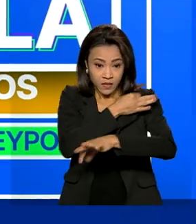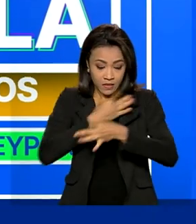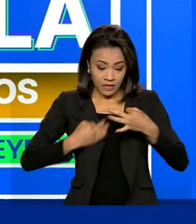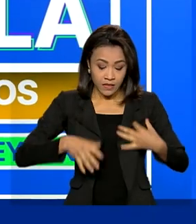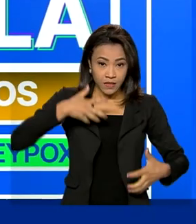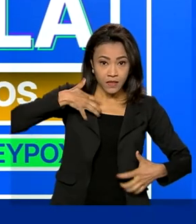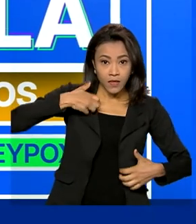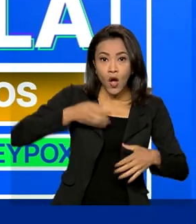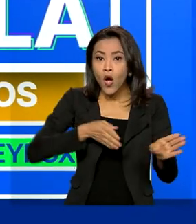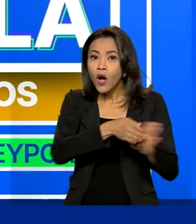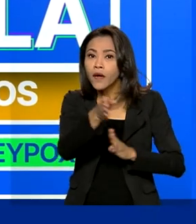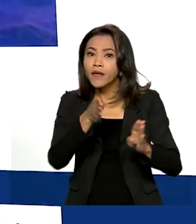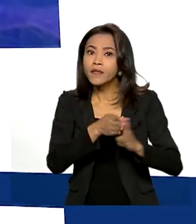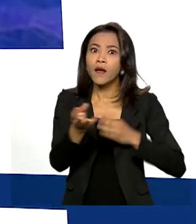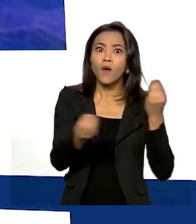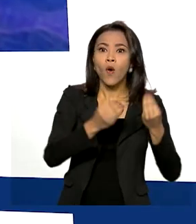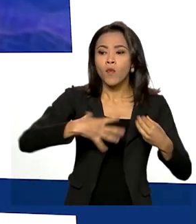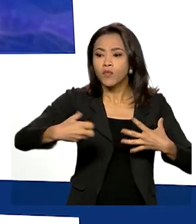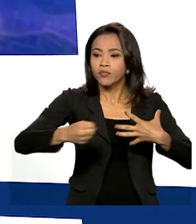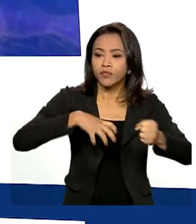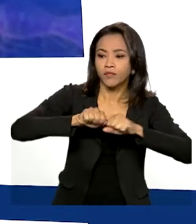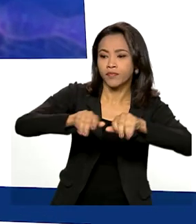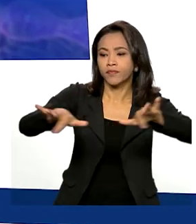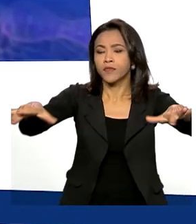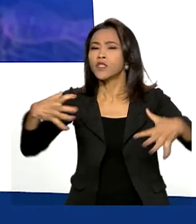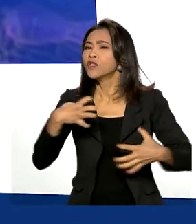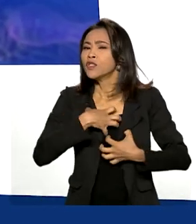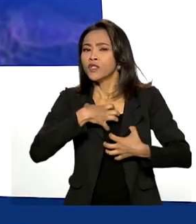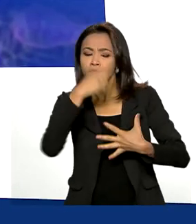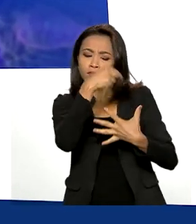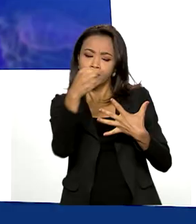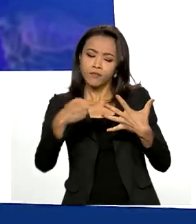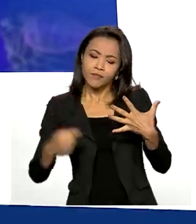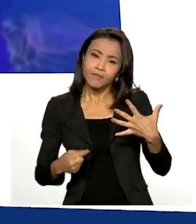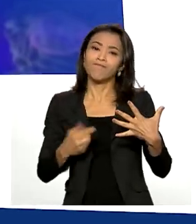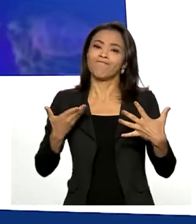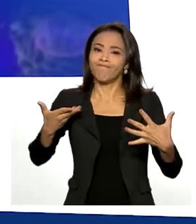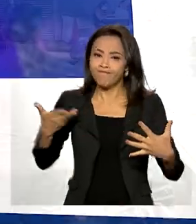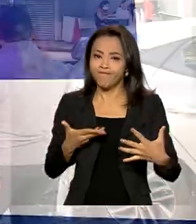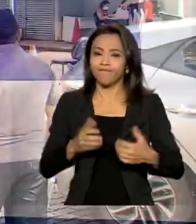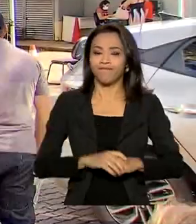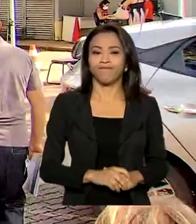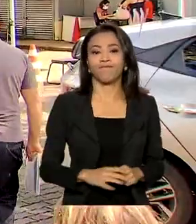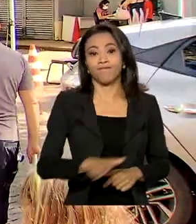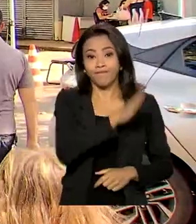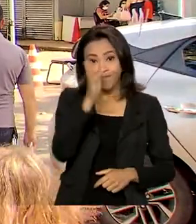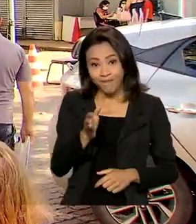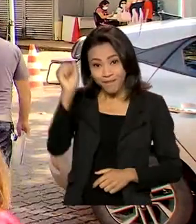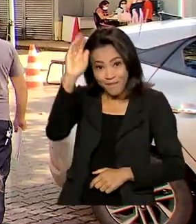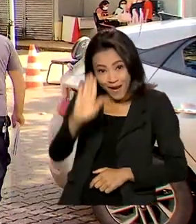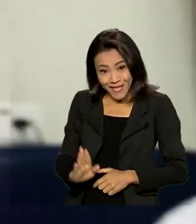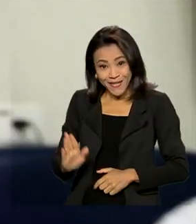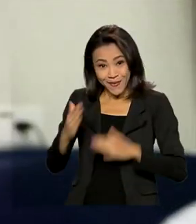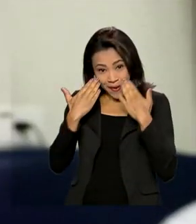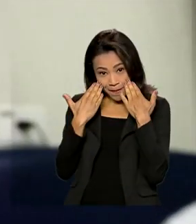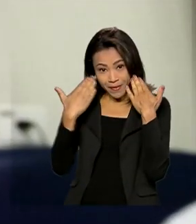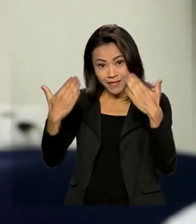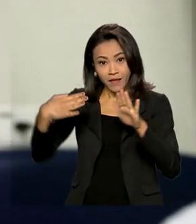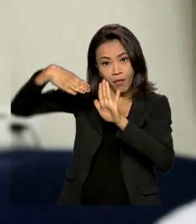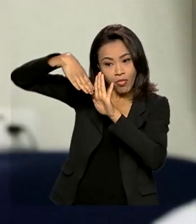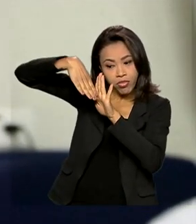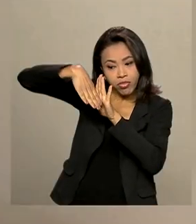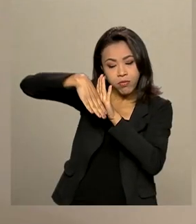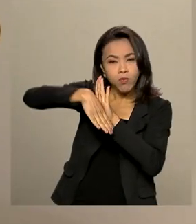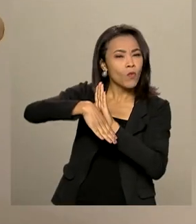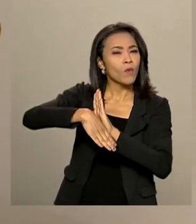orientar sobre transmissão, sintomas e contágio da doença. Brasil apresenta a maior queda na